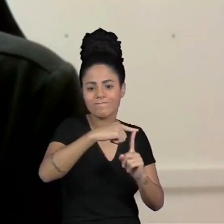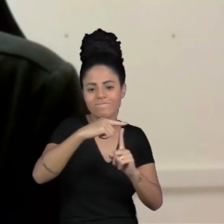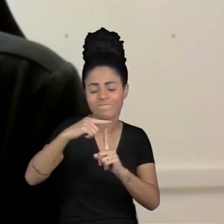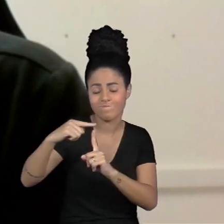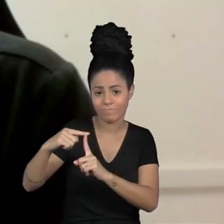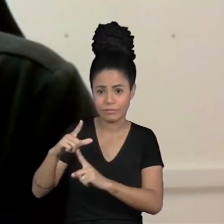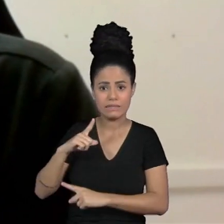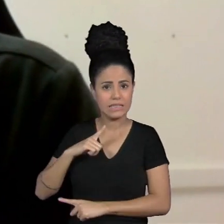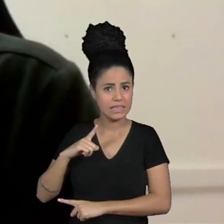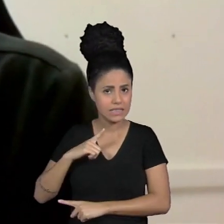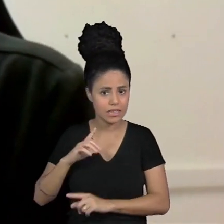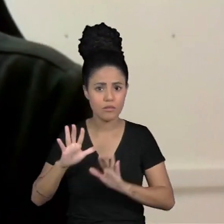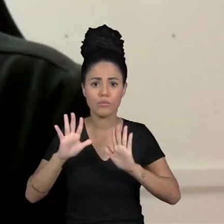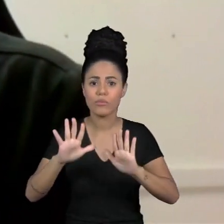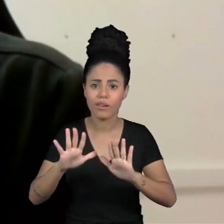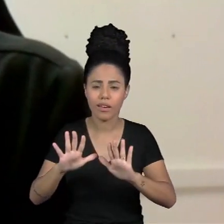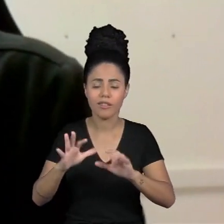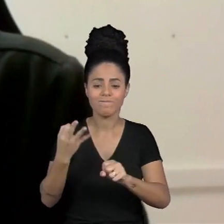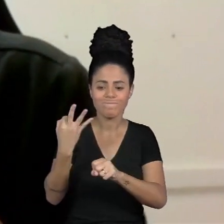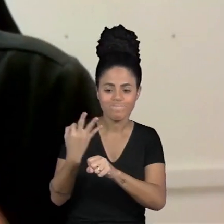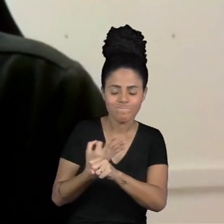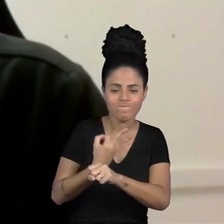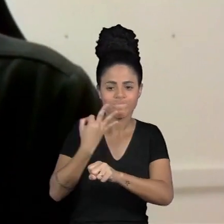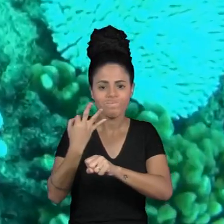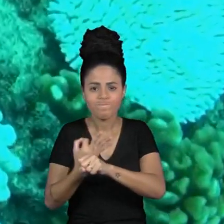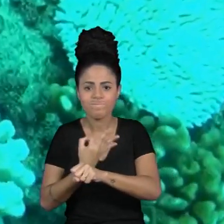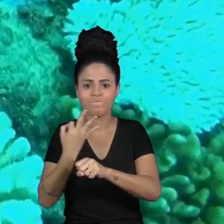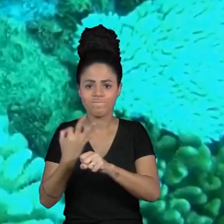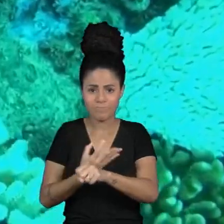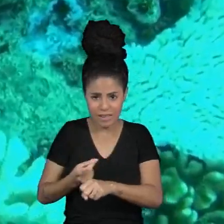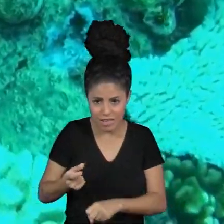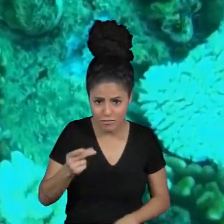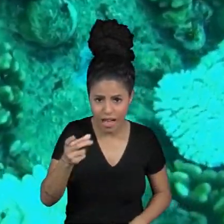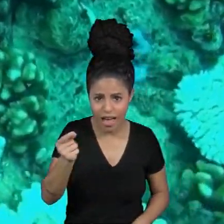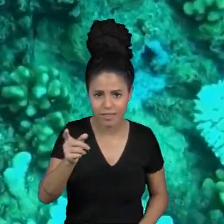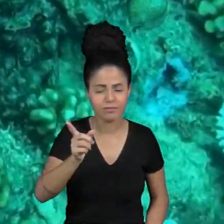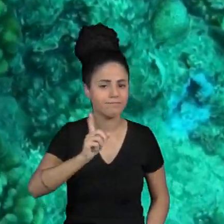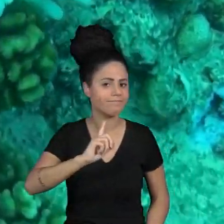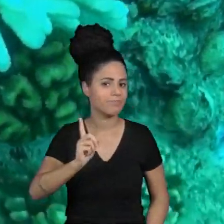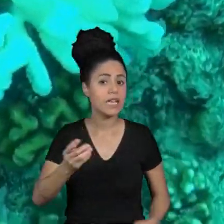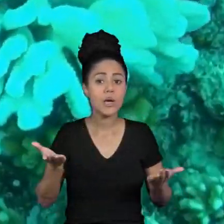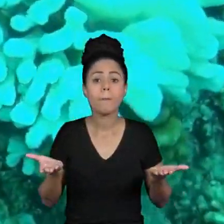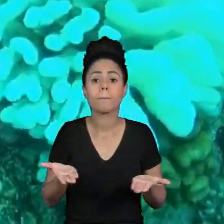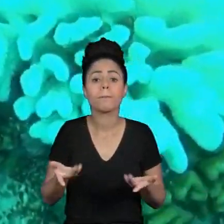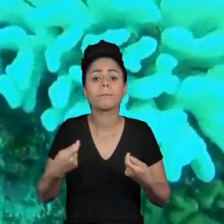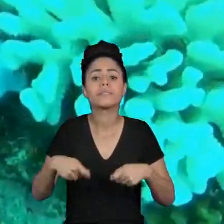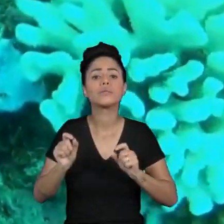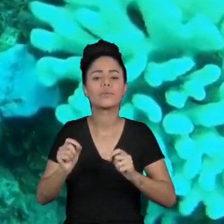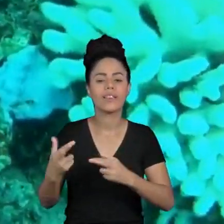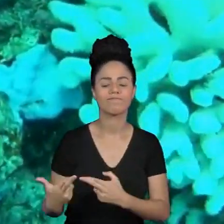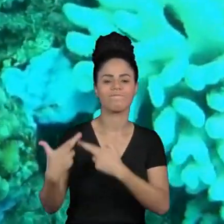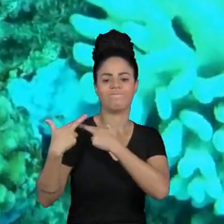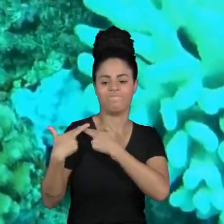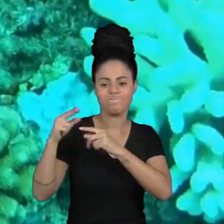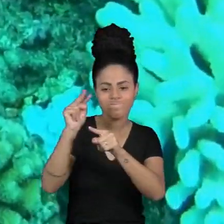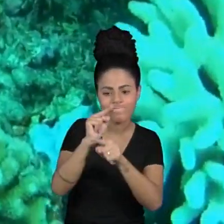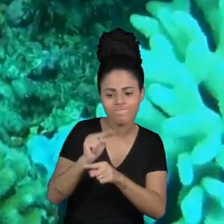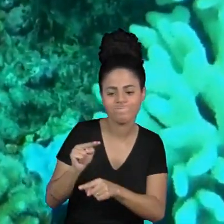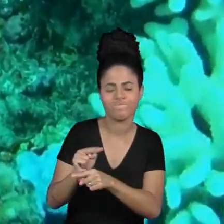mais tolerantes essa não é uma tolerância infinita então em 2019 por exemplo a gente teve um grande